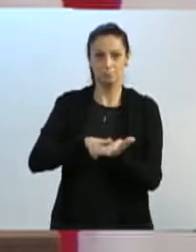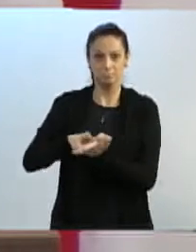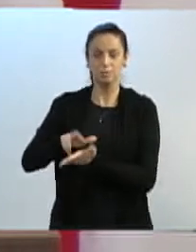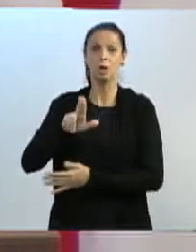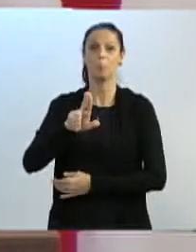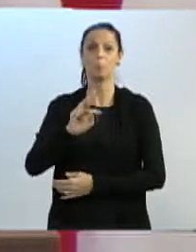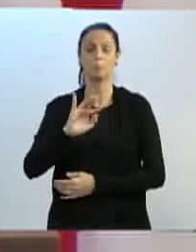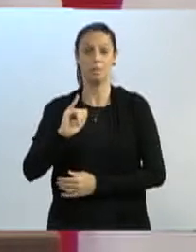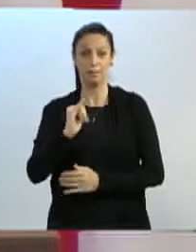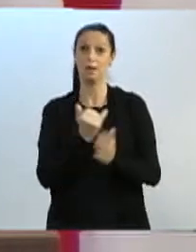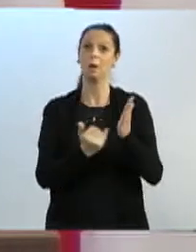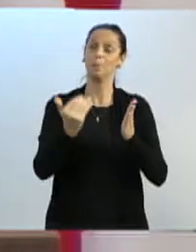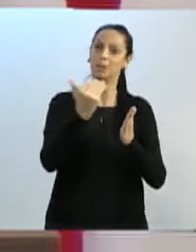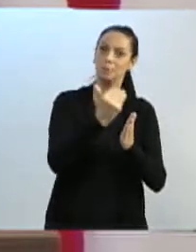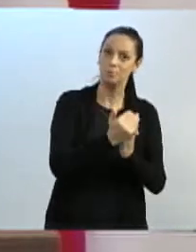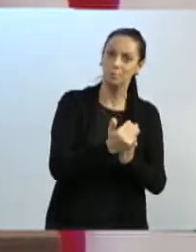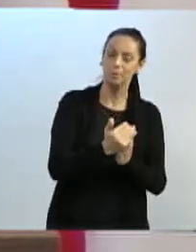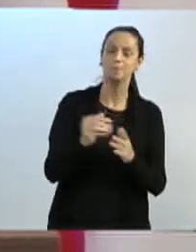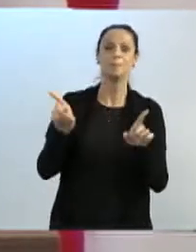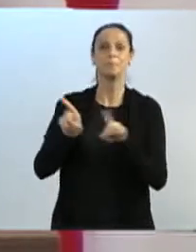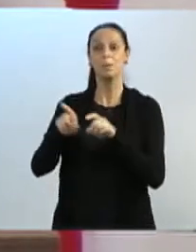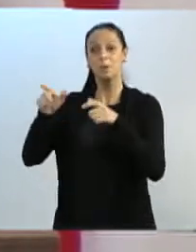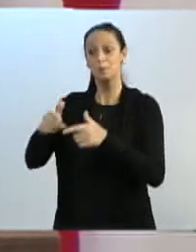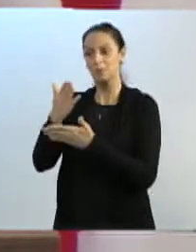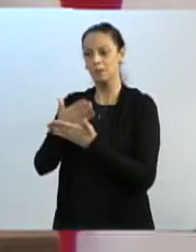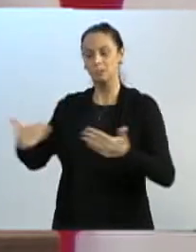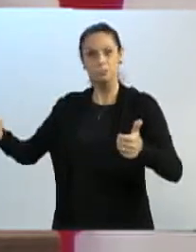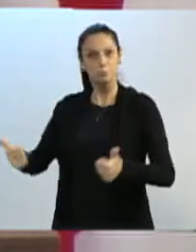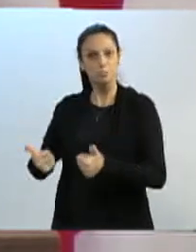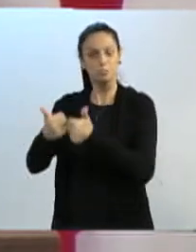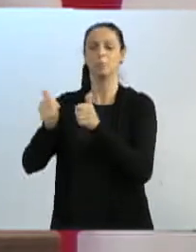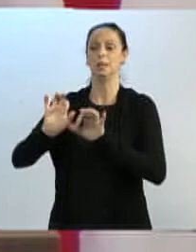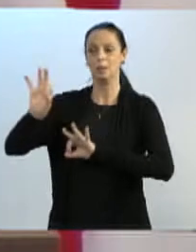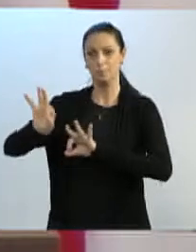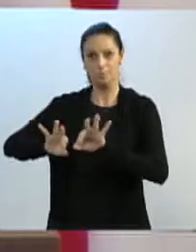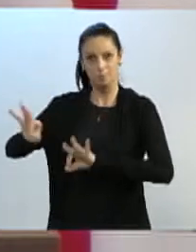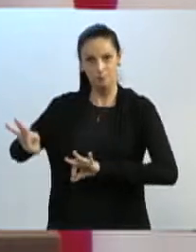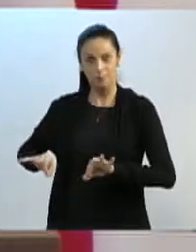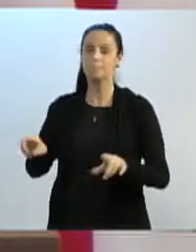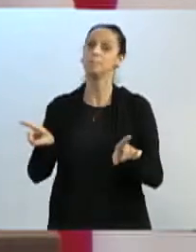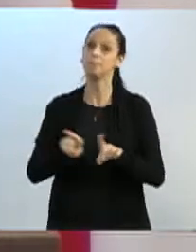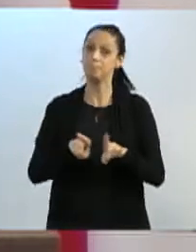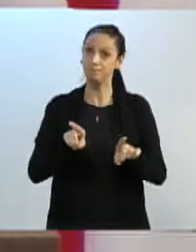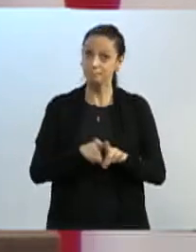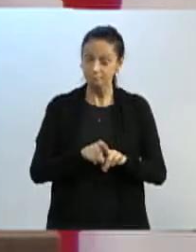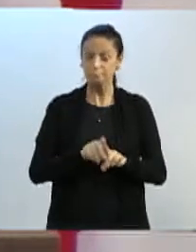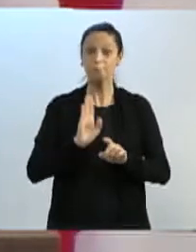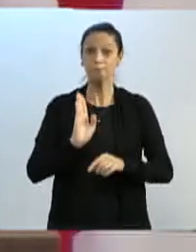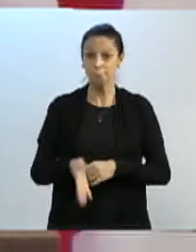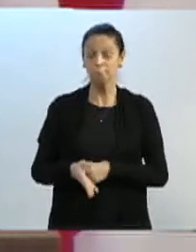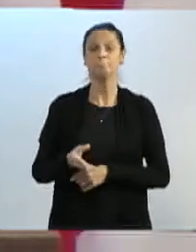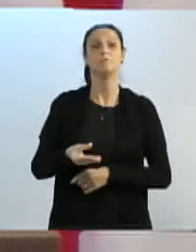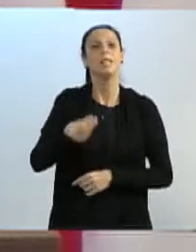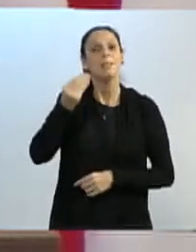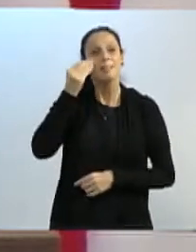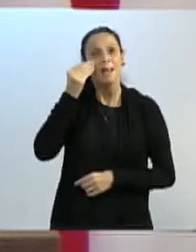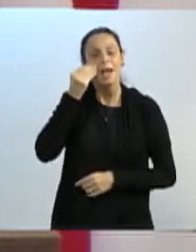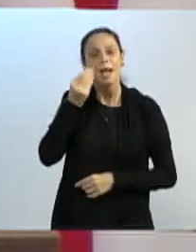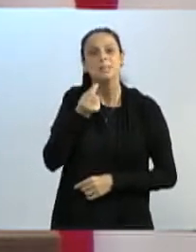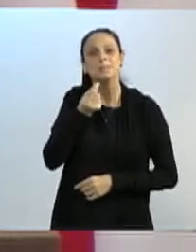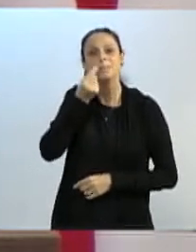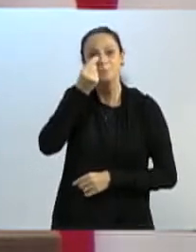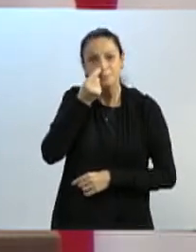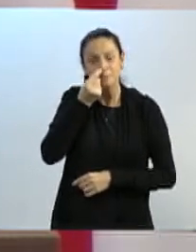estruturamos a Vila Germânica, testamos em massa e monitoramos. Então é isso, está correto